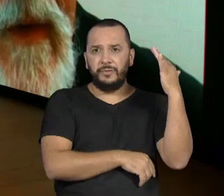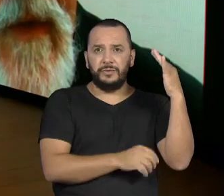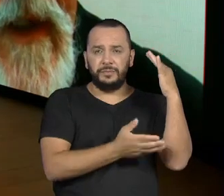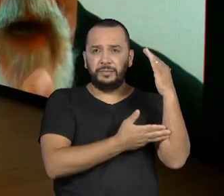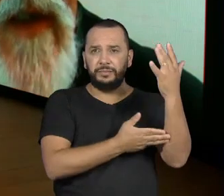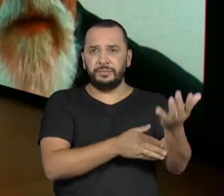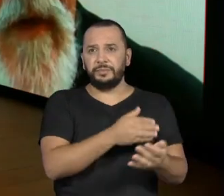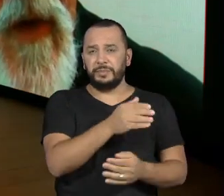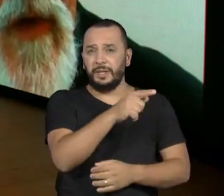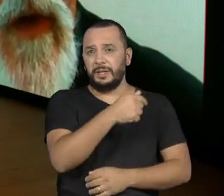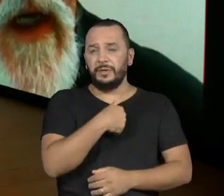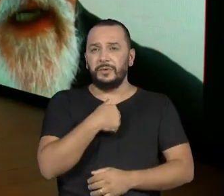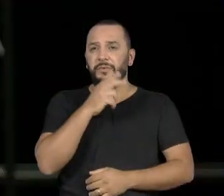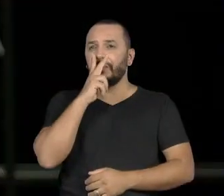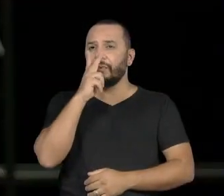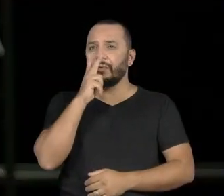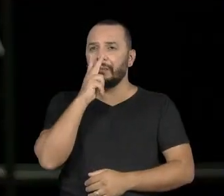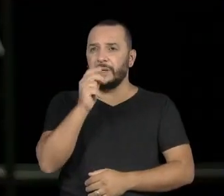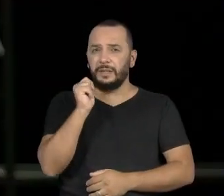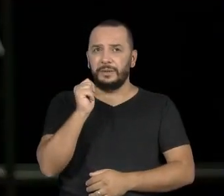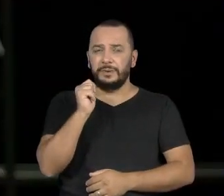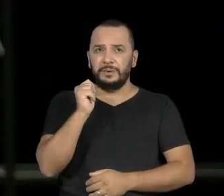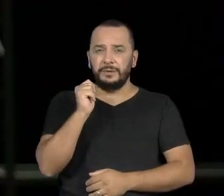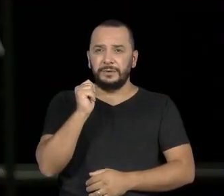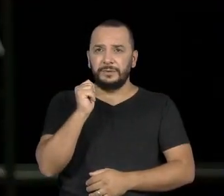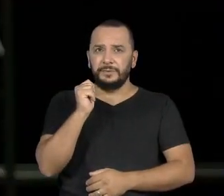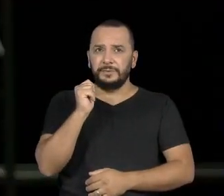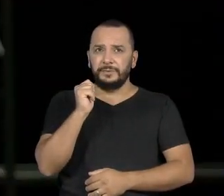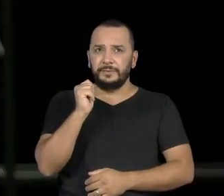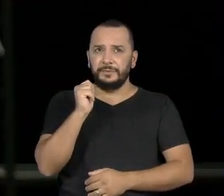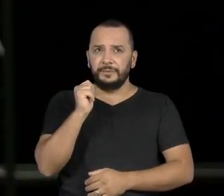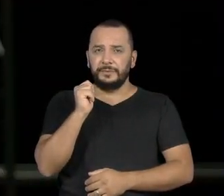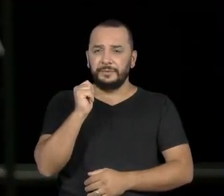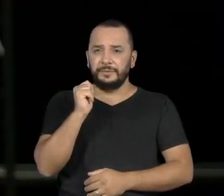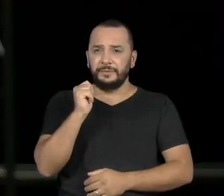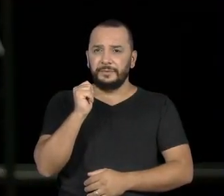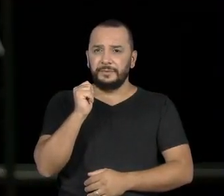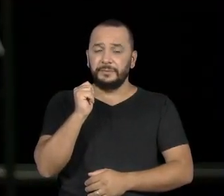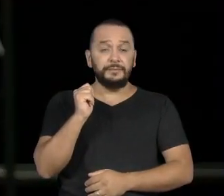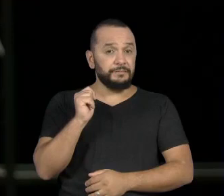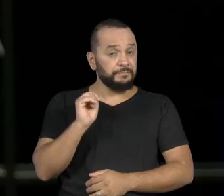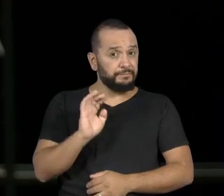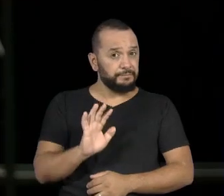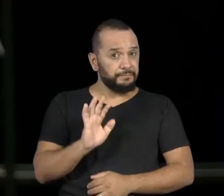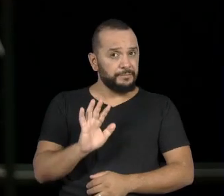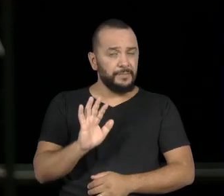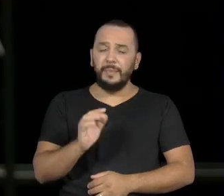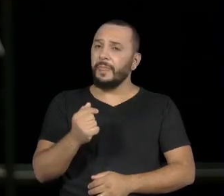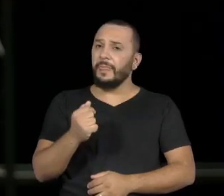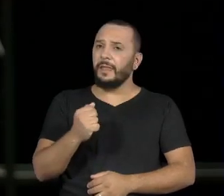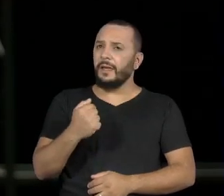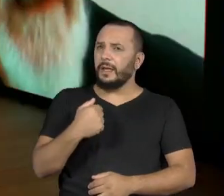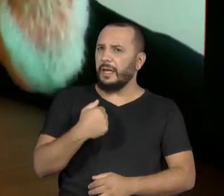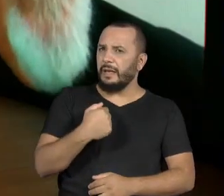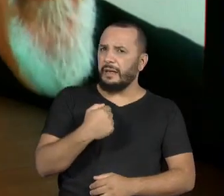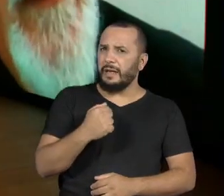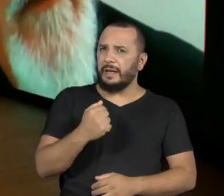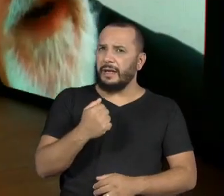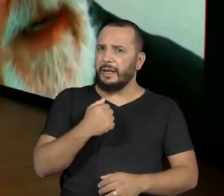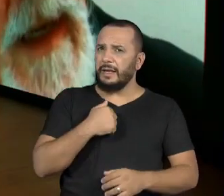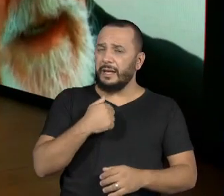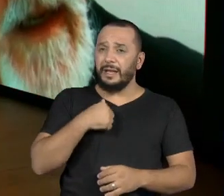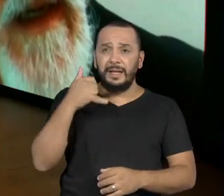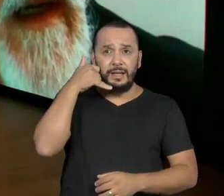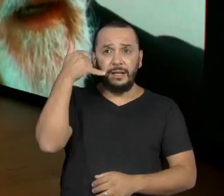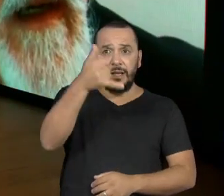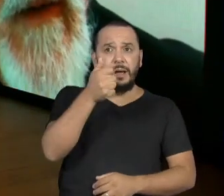fumando, garro sem filtro, e tomando pinga. Minha mão de noite estava assim, e ele ligava para a minha